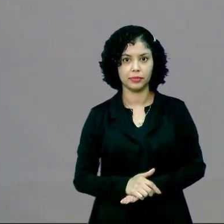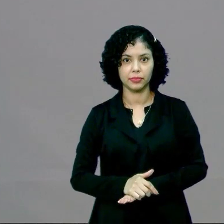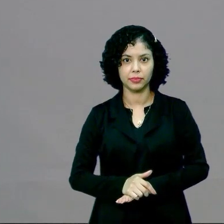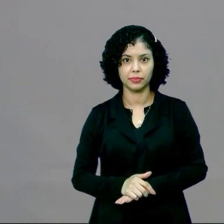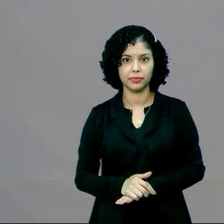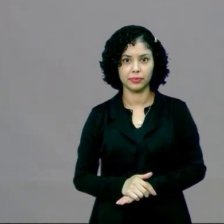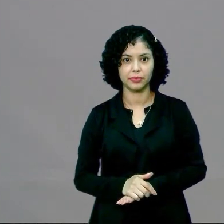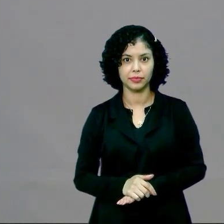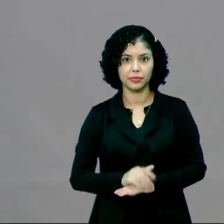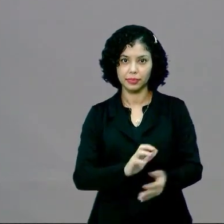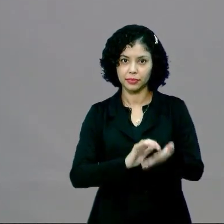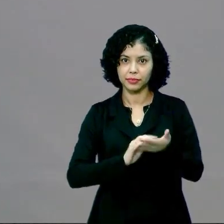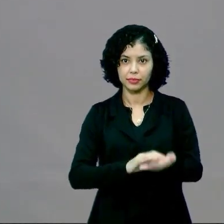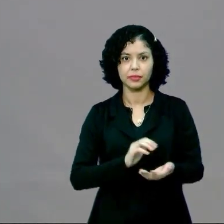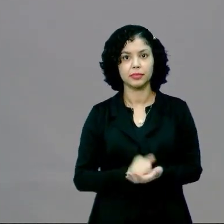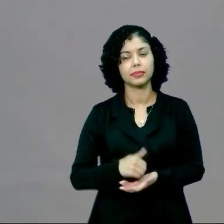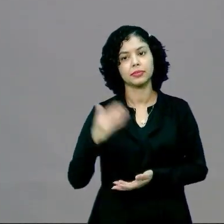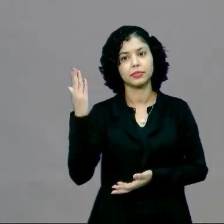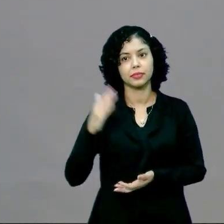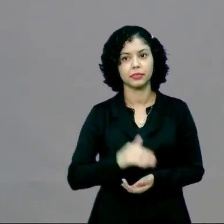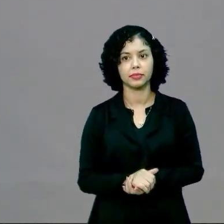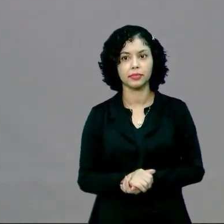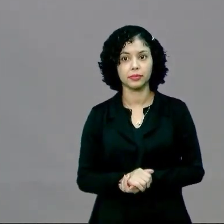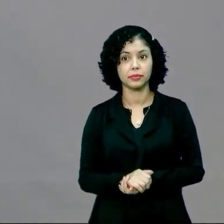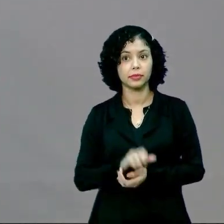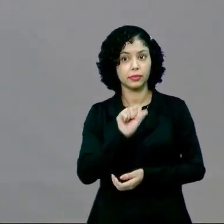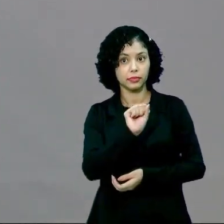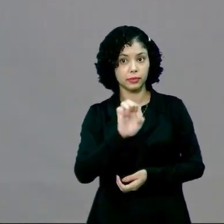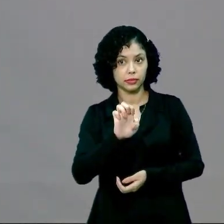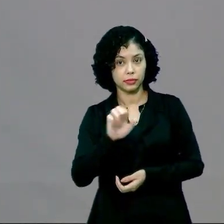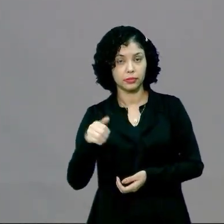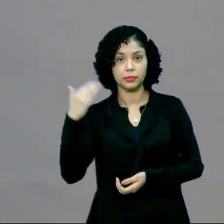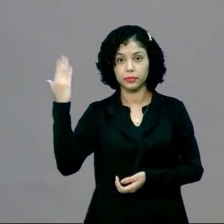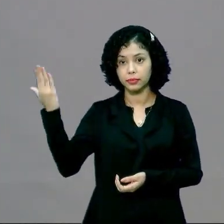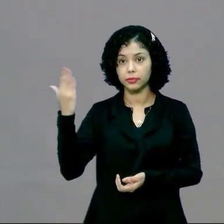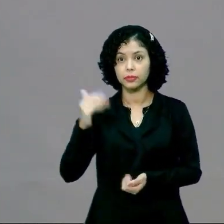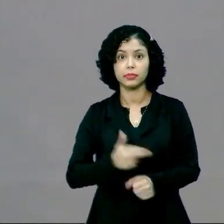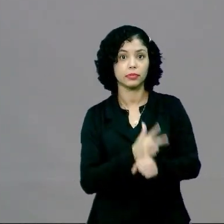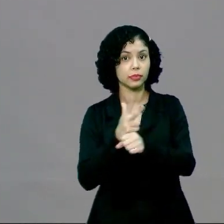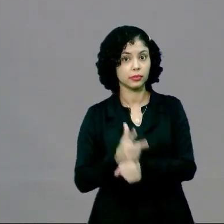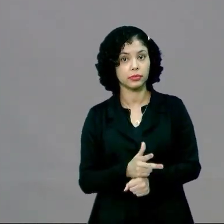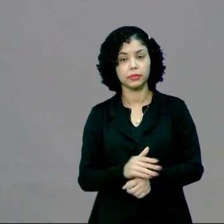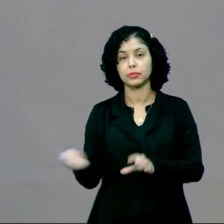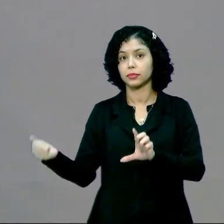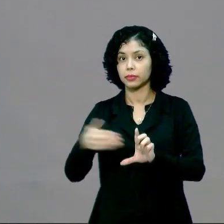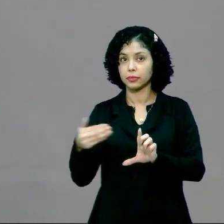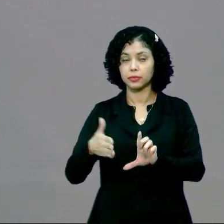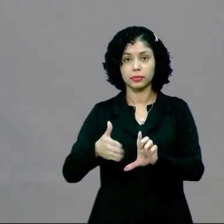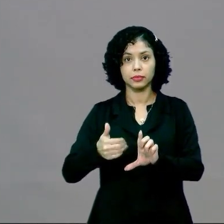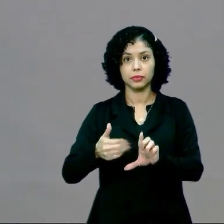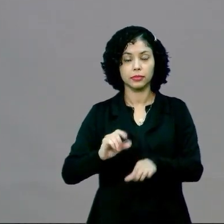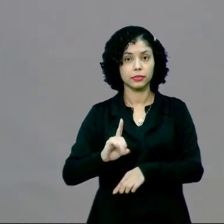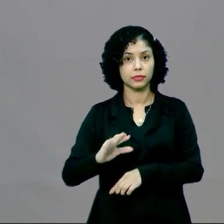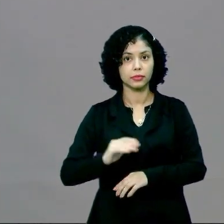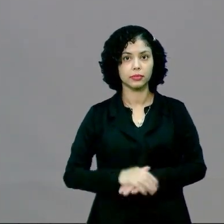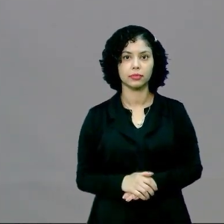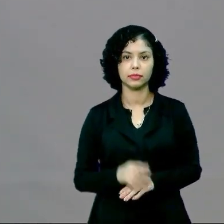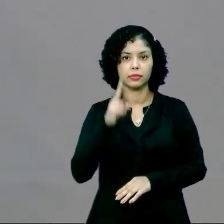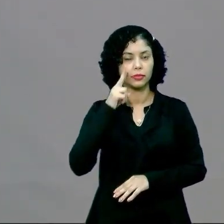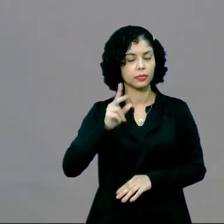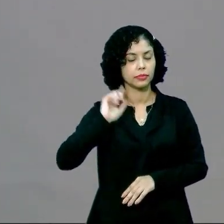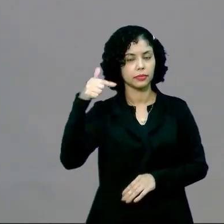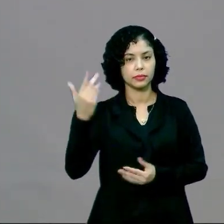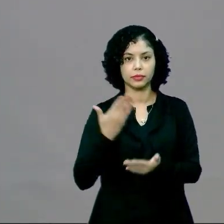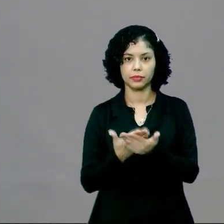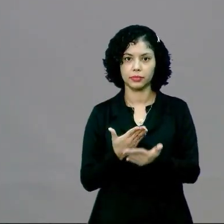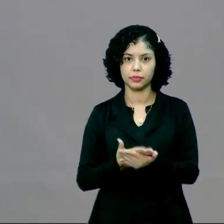a nossa plataforma digital, que é a plataforma CEI.AC, que está aí no seu vídeo, e a plataforma EDUC. Então, a gente se